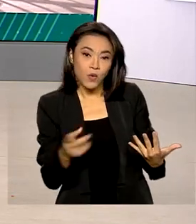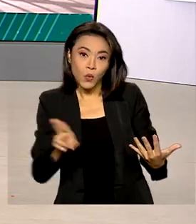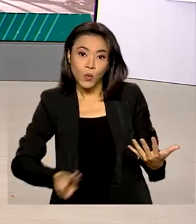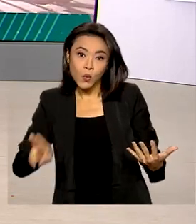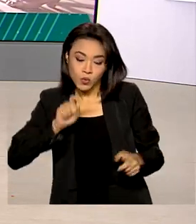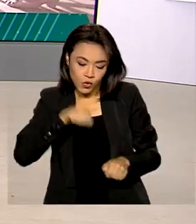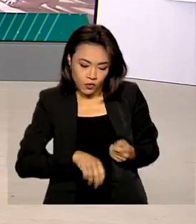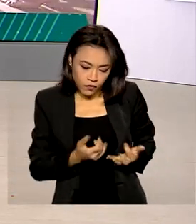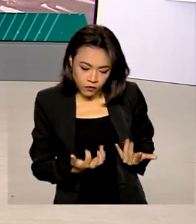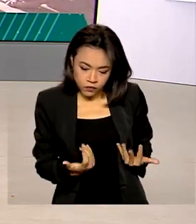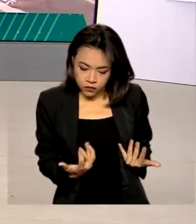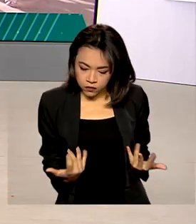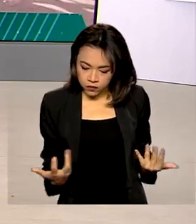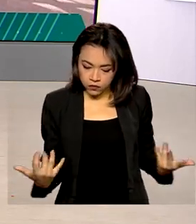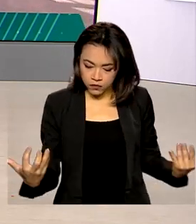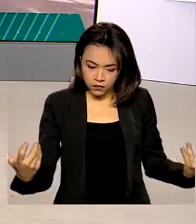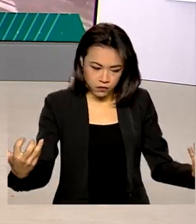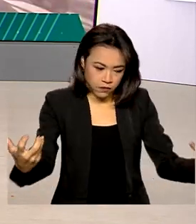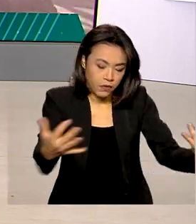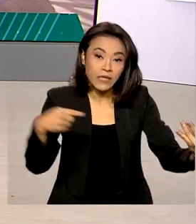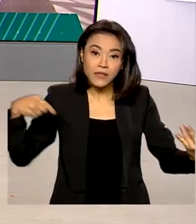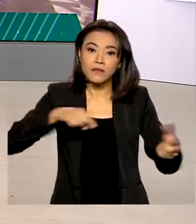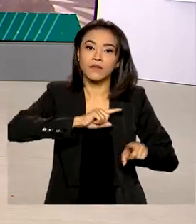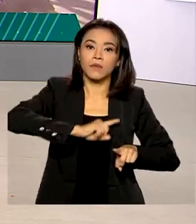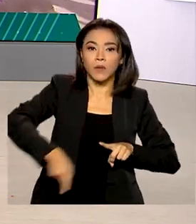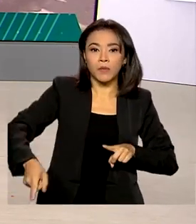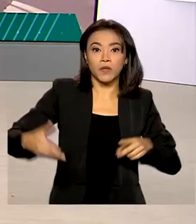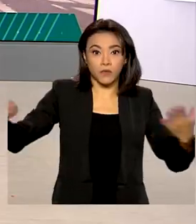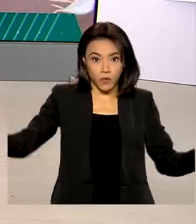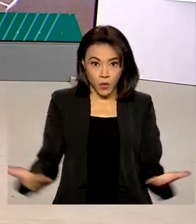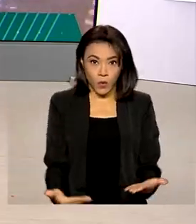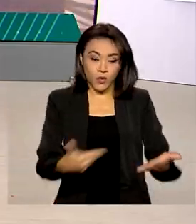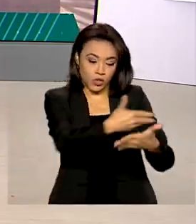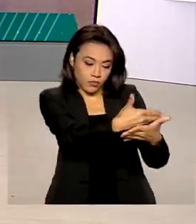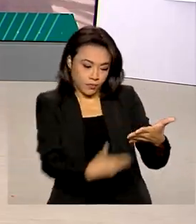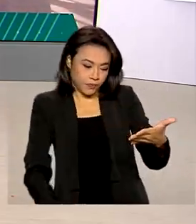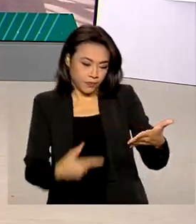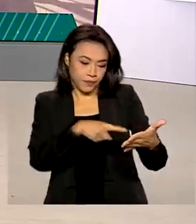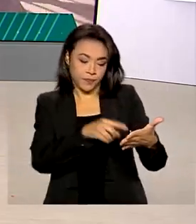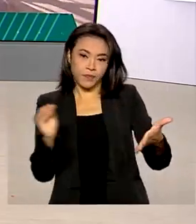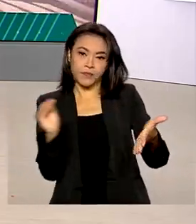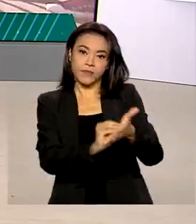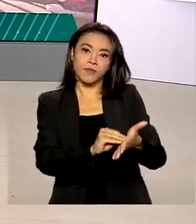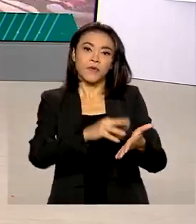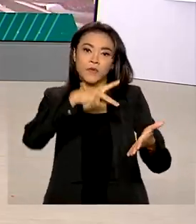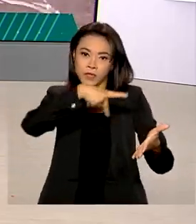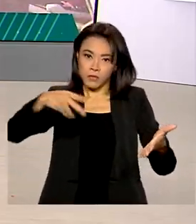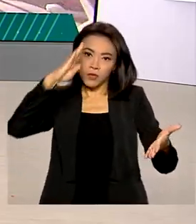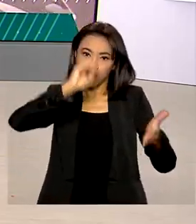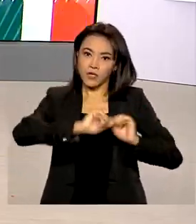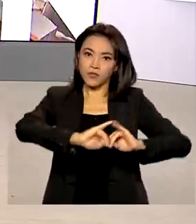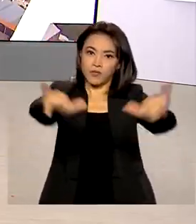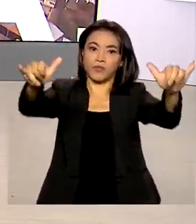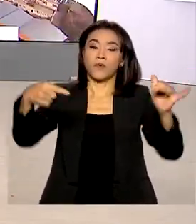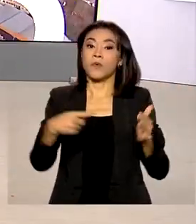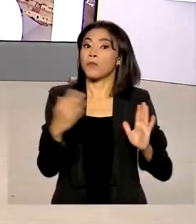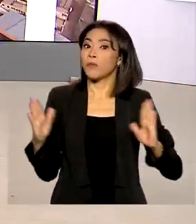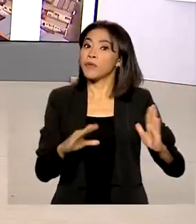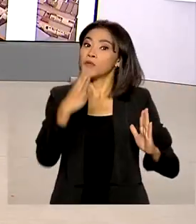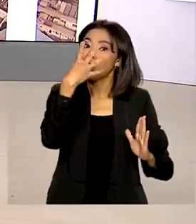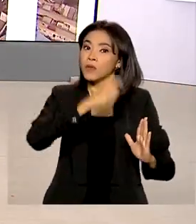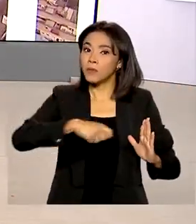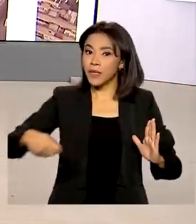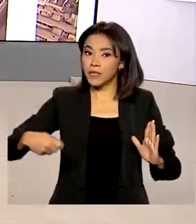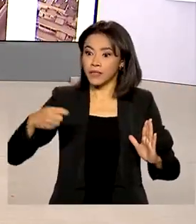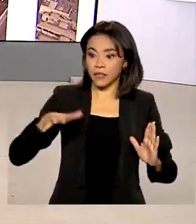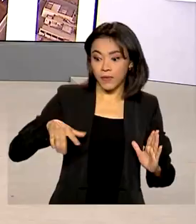pesquisas. A medida do presidente Jair Bolsonaro, publicada hoje, vale pelos próximos quatro meses. As queimas controladas